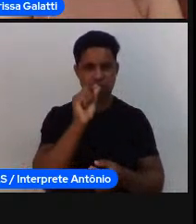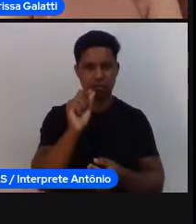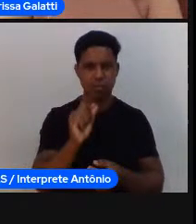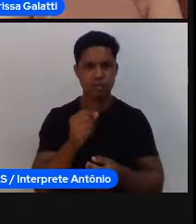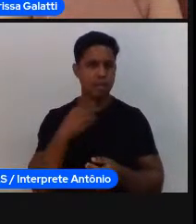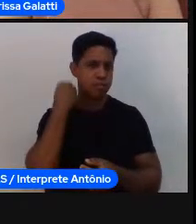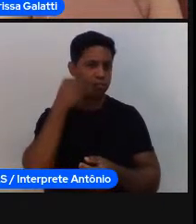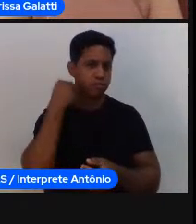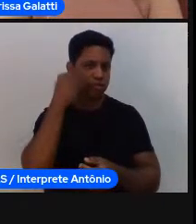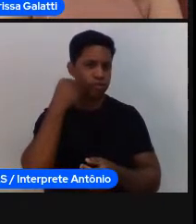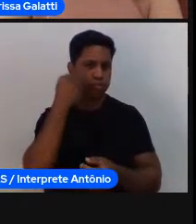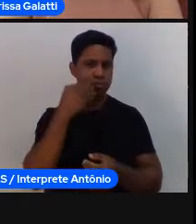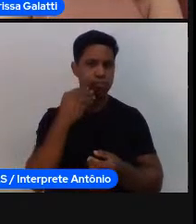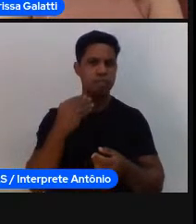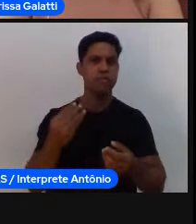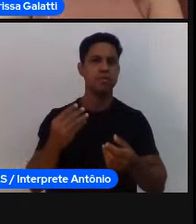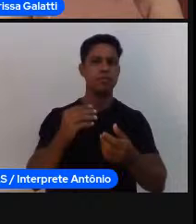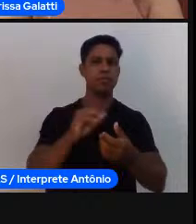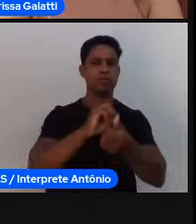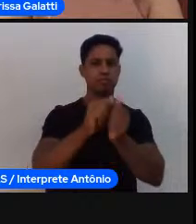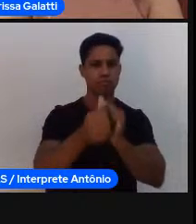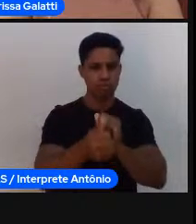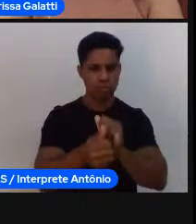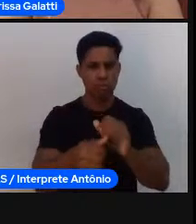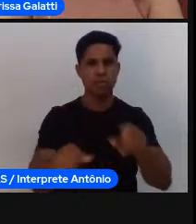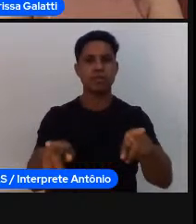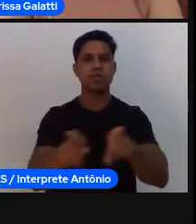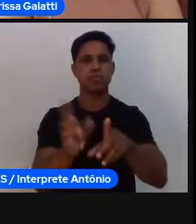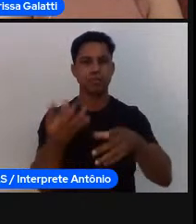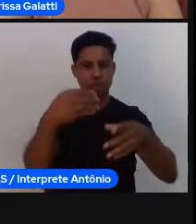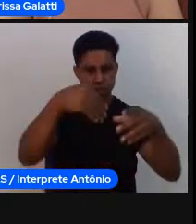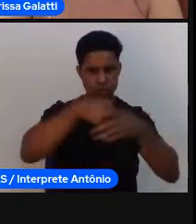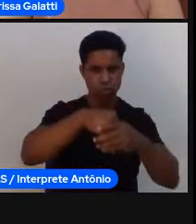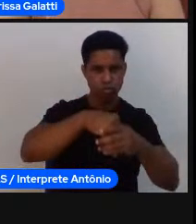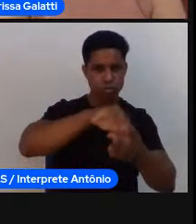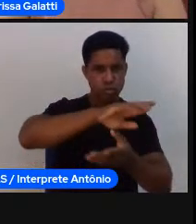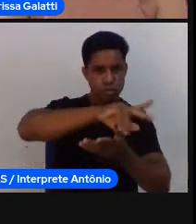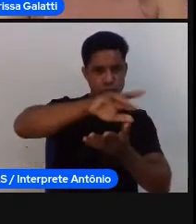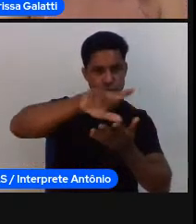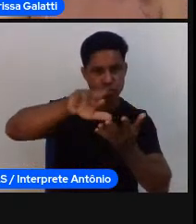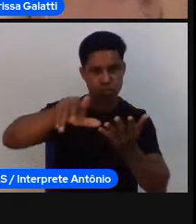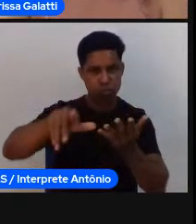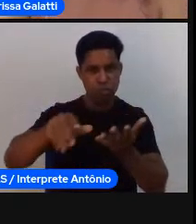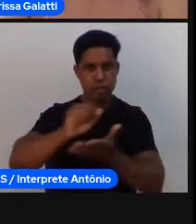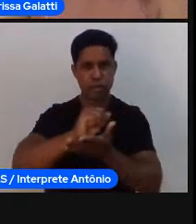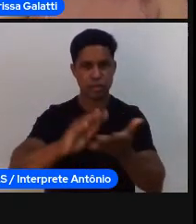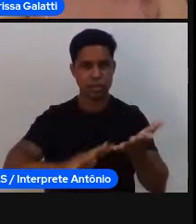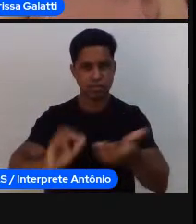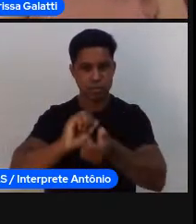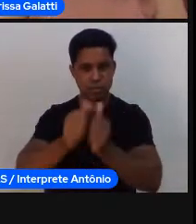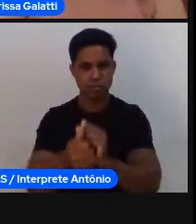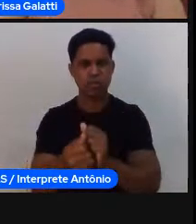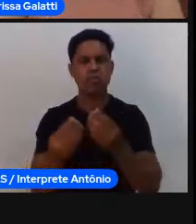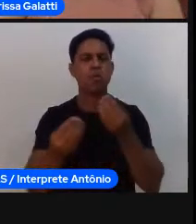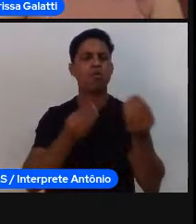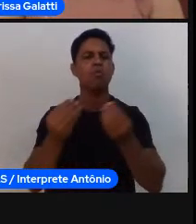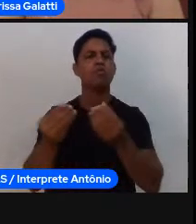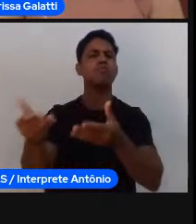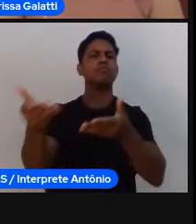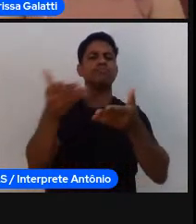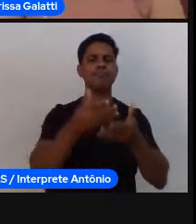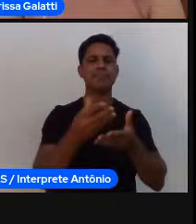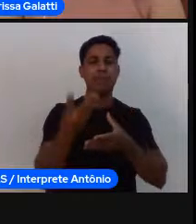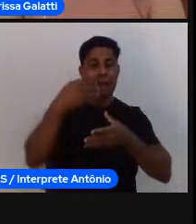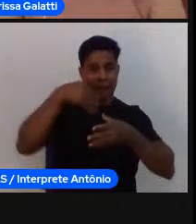inclui outros aprendizados como os sócio-educativos e os históricos culturais então como é que eu trago isso pra mesma atividade né